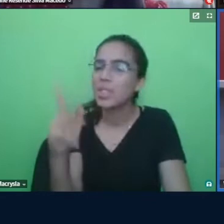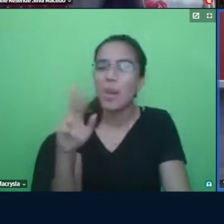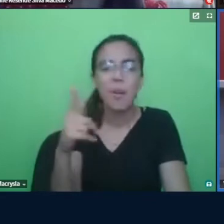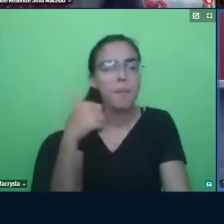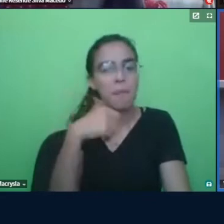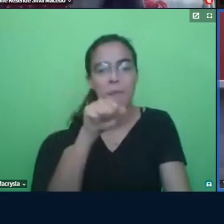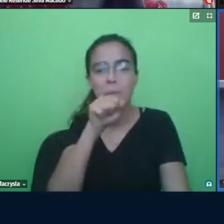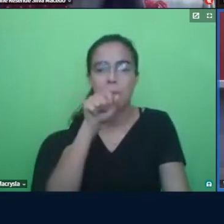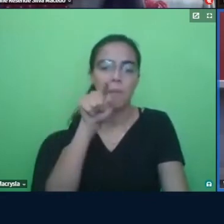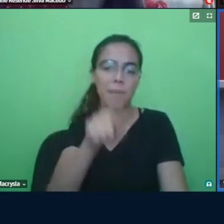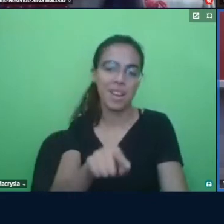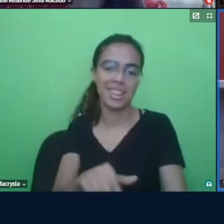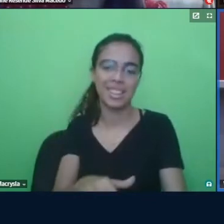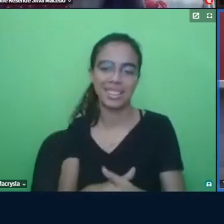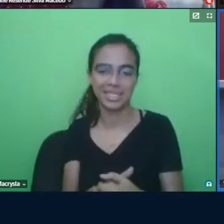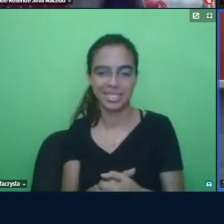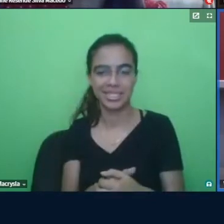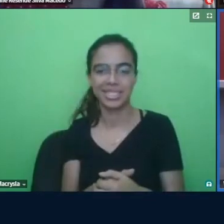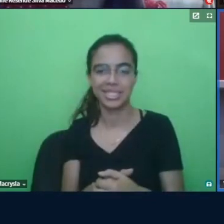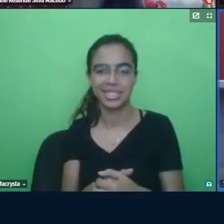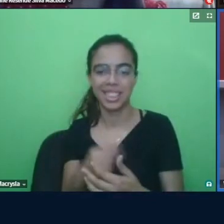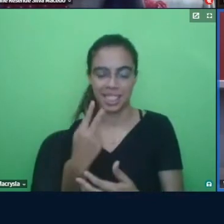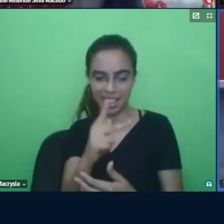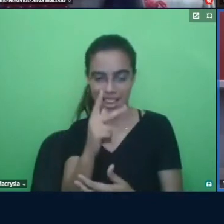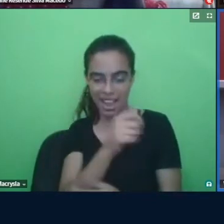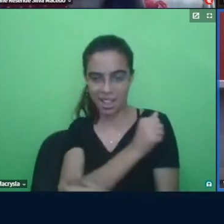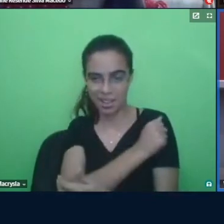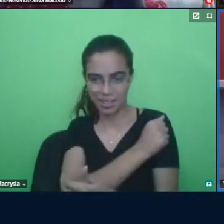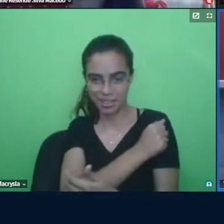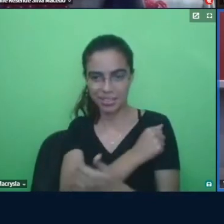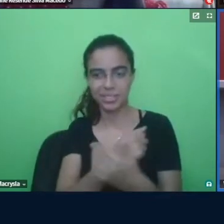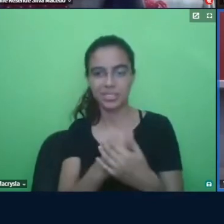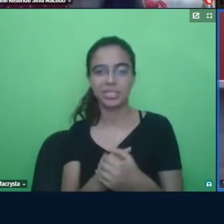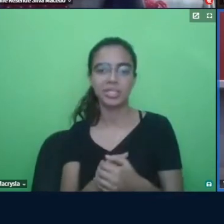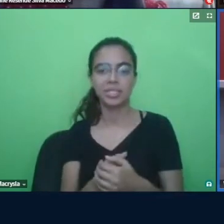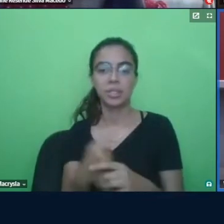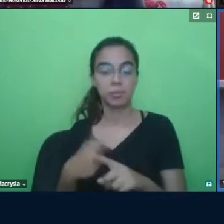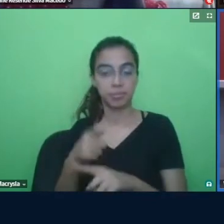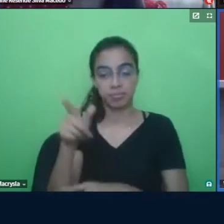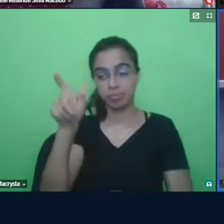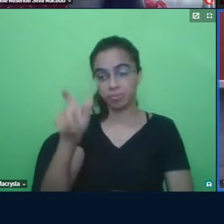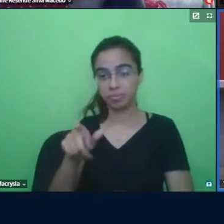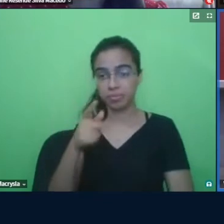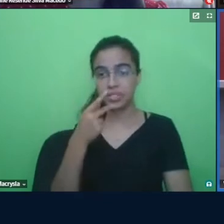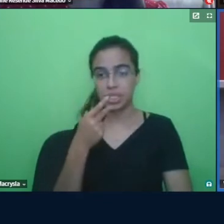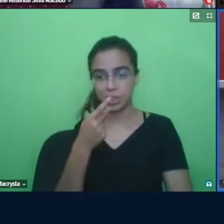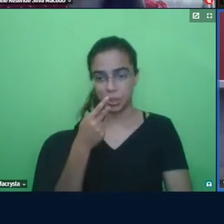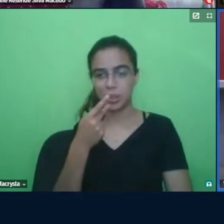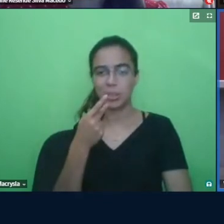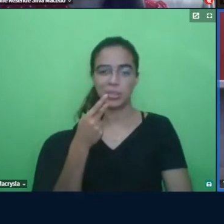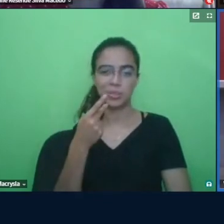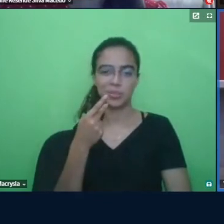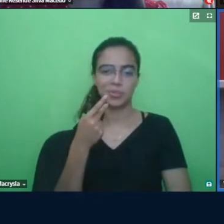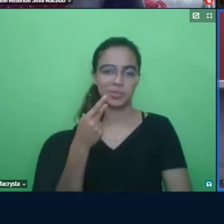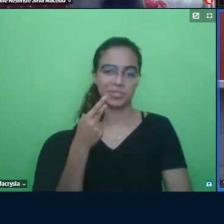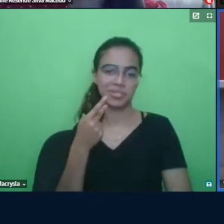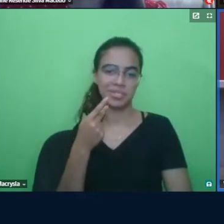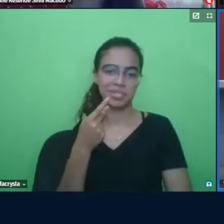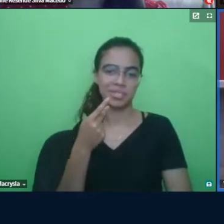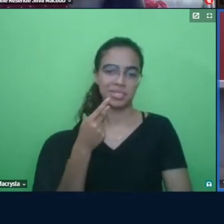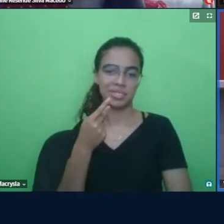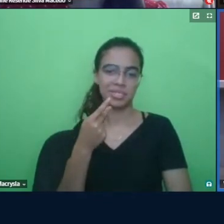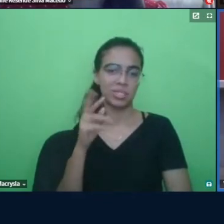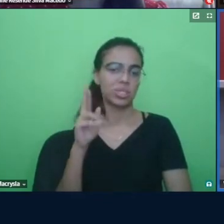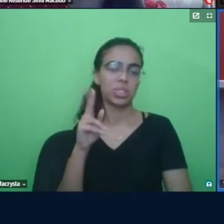como ela disse na participante de pesquisa dela muitas vezes a situação que se apresentava não